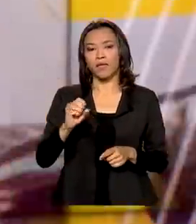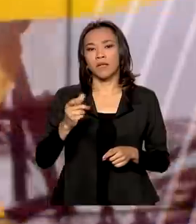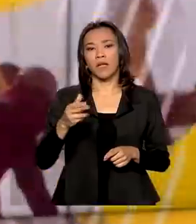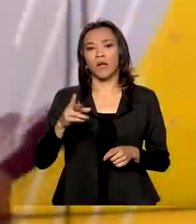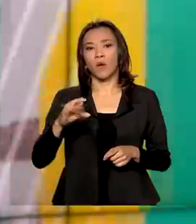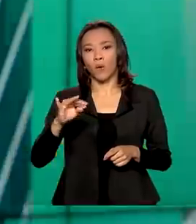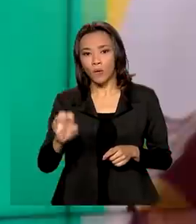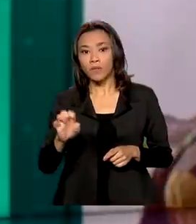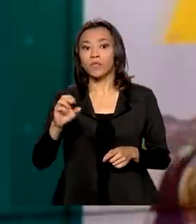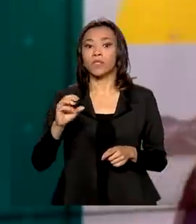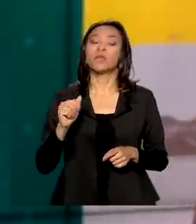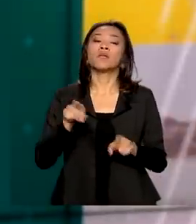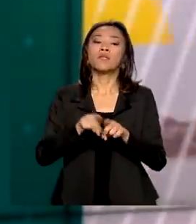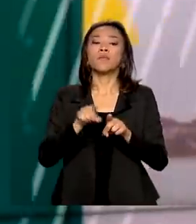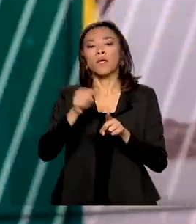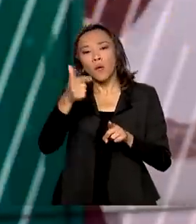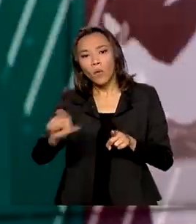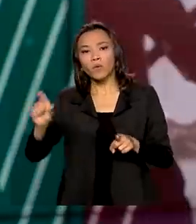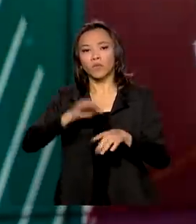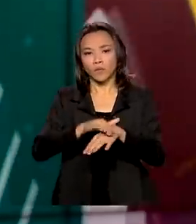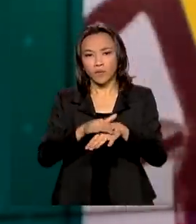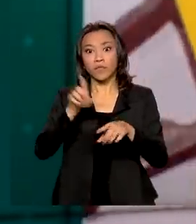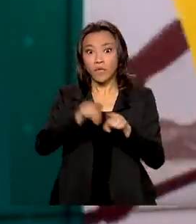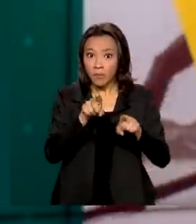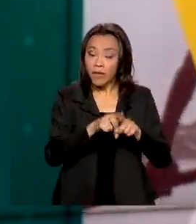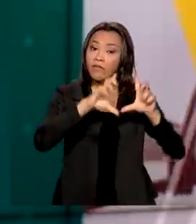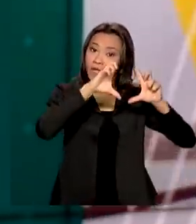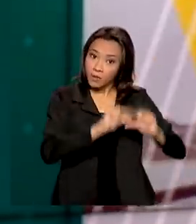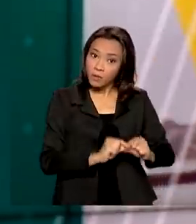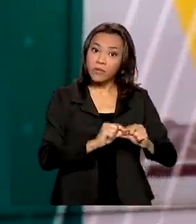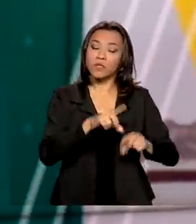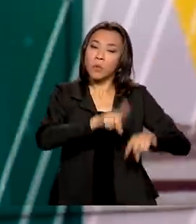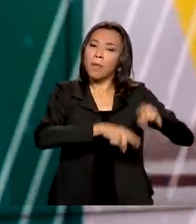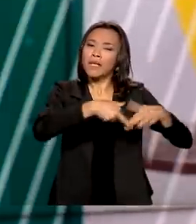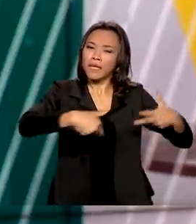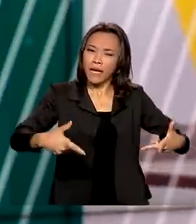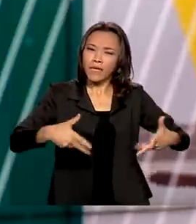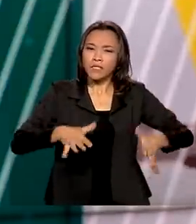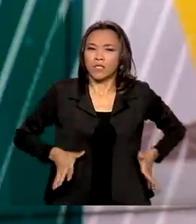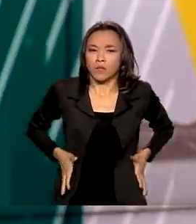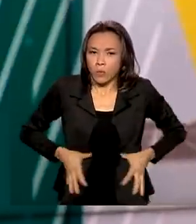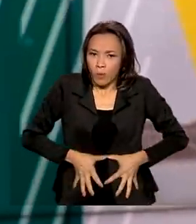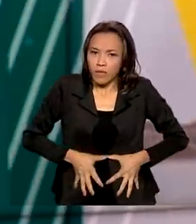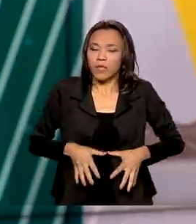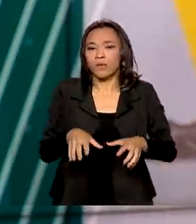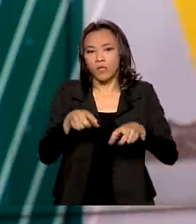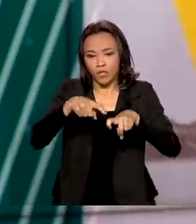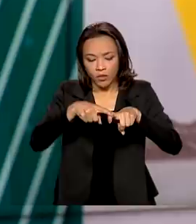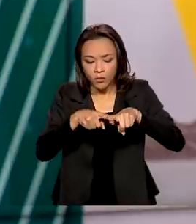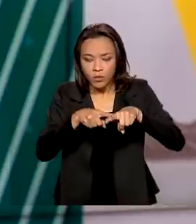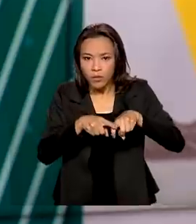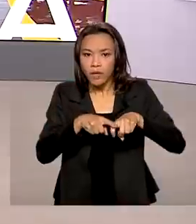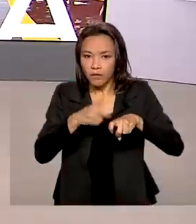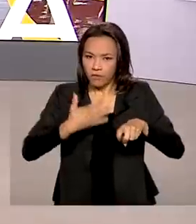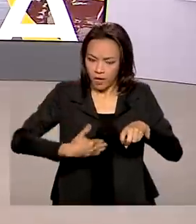zerado o imposto de equipamentos utilizados em cirurgias no quadril e no joelho. A medida passa a valer nos próximos dias.